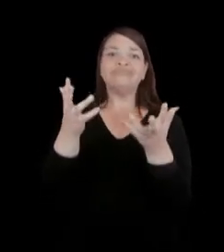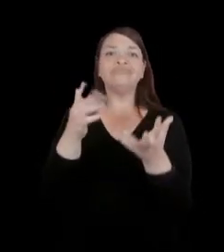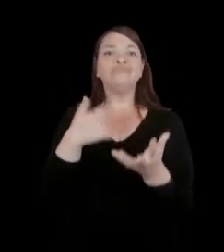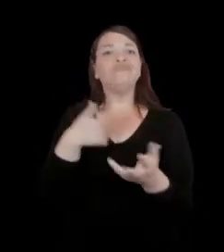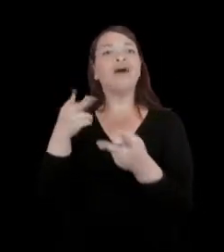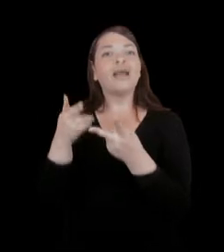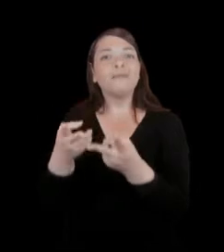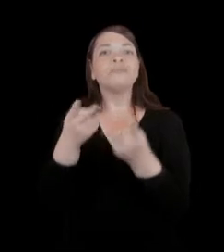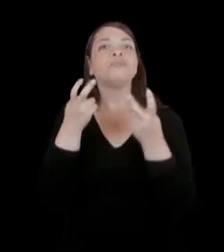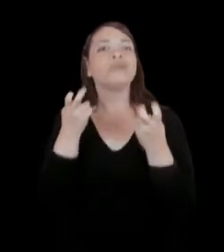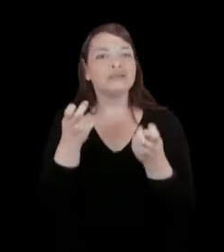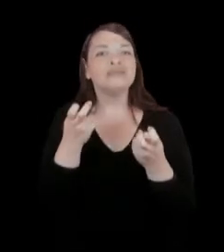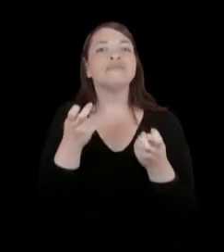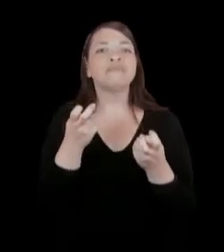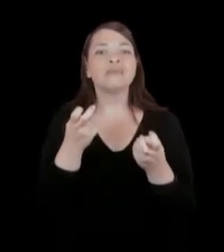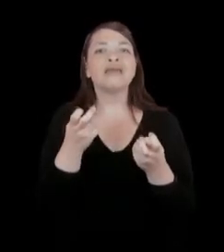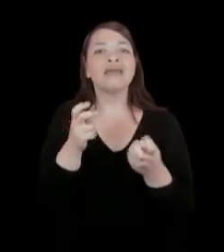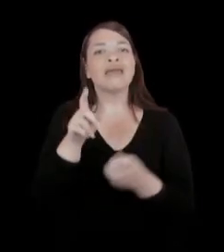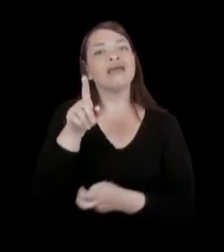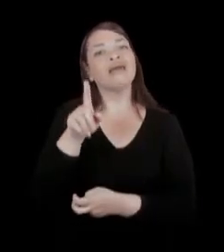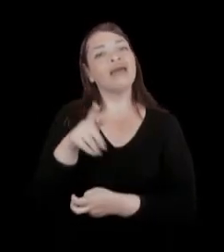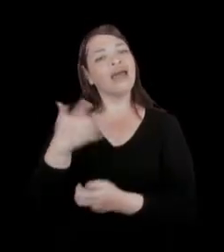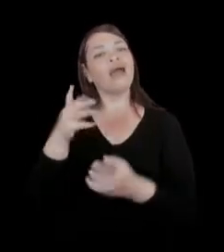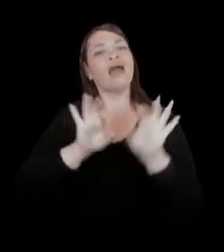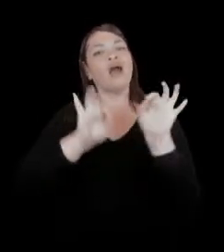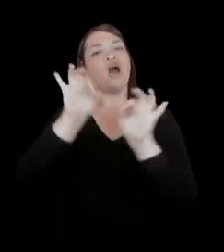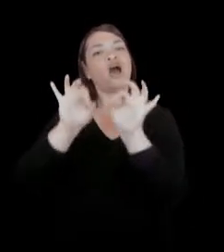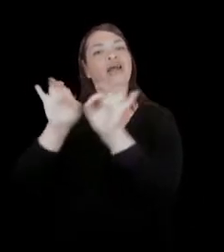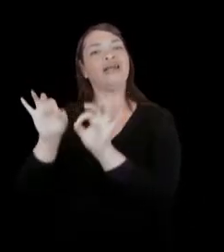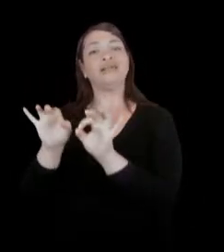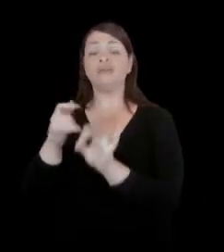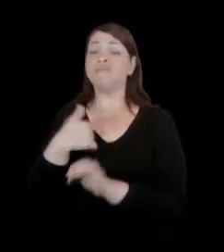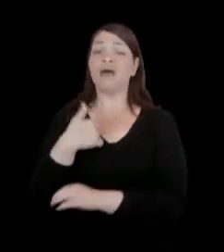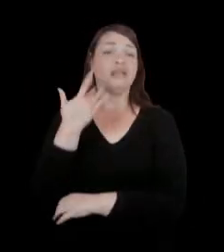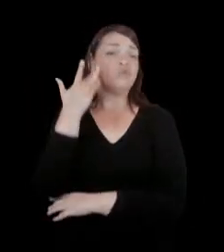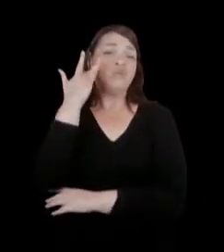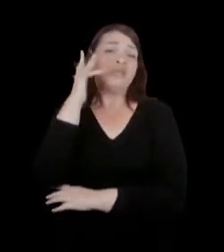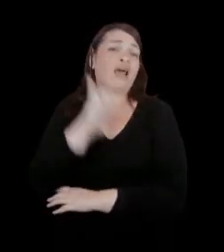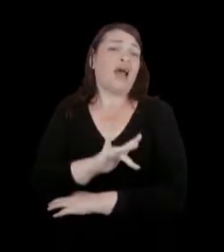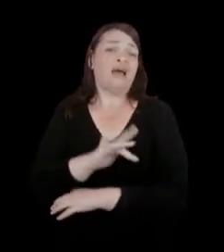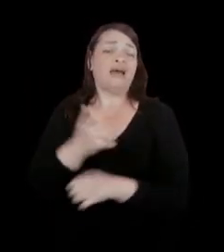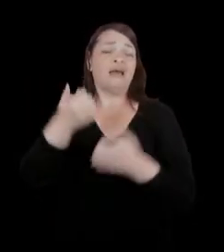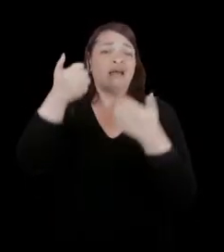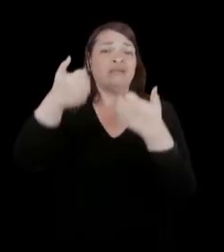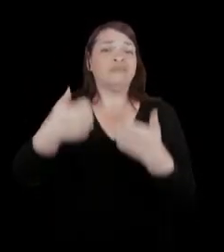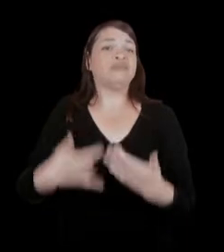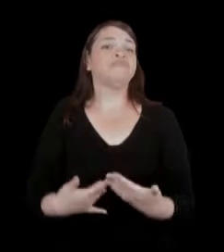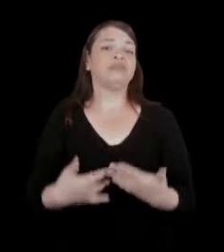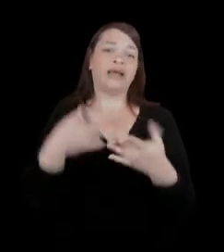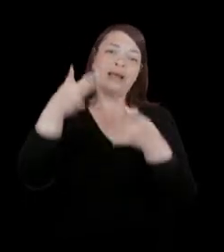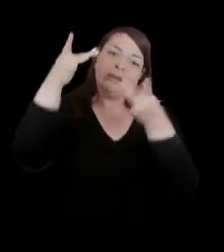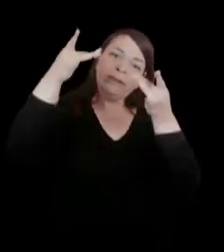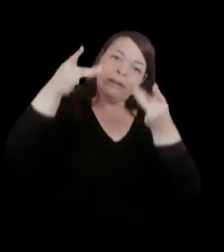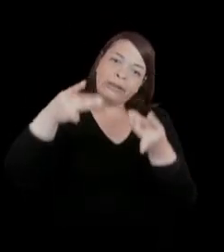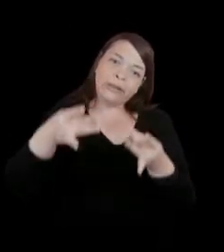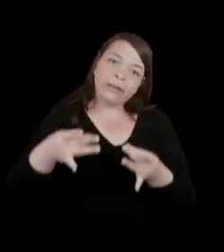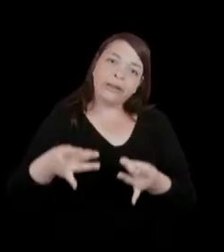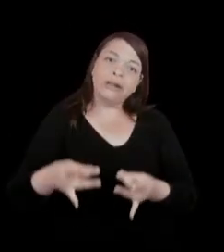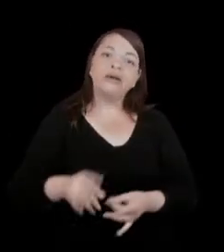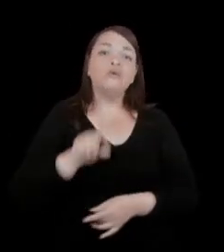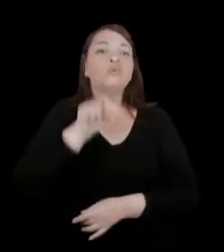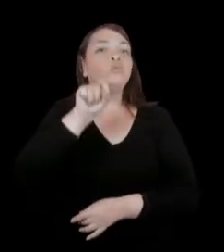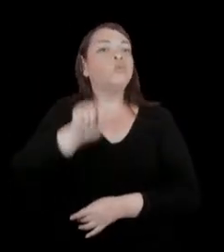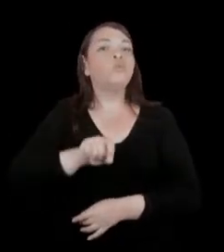ordem, mas provavelmente não saberia descrever precisamente o